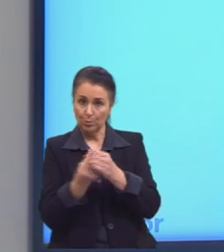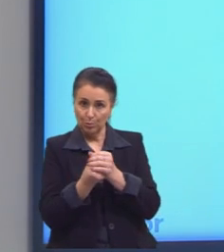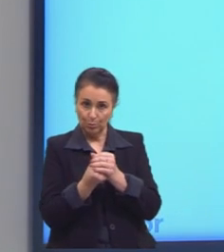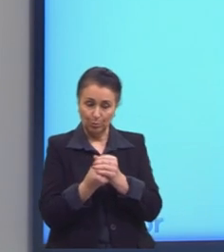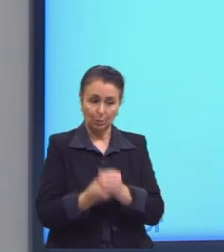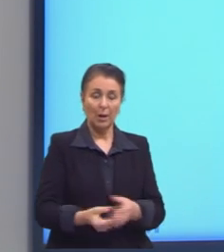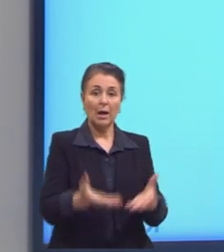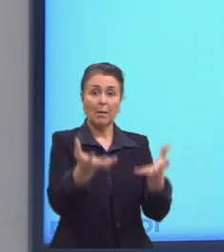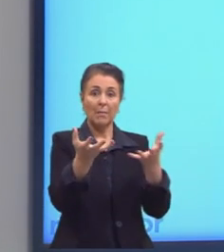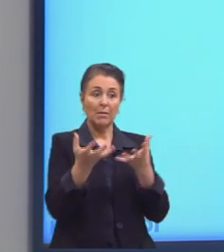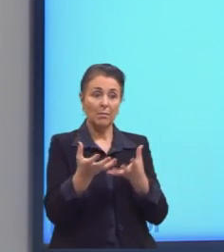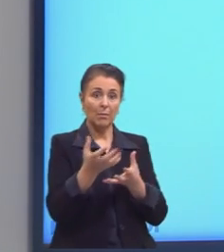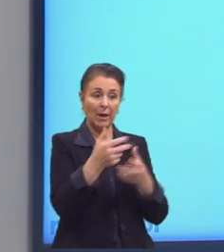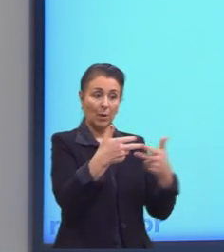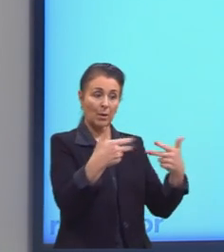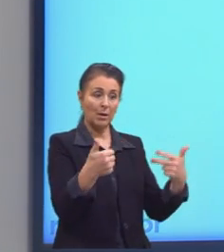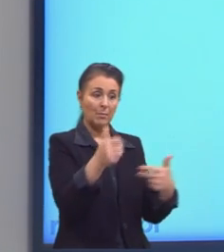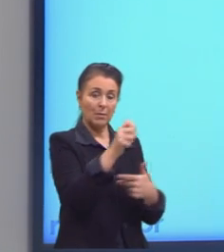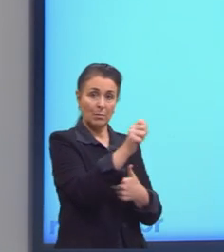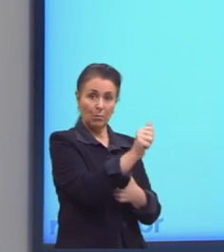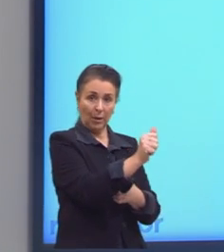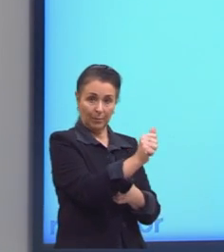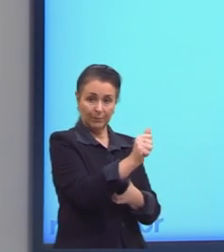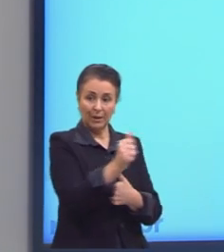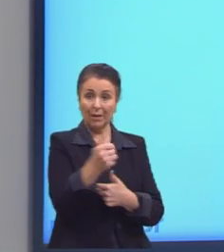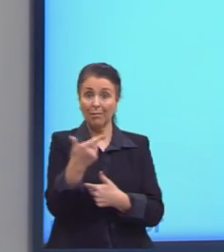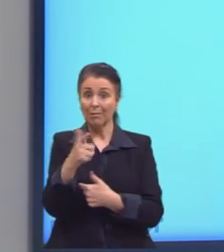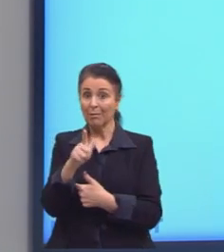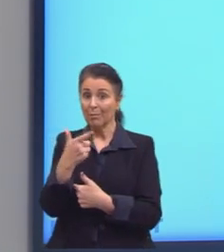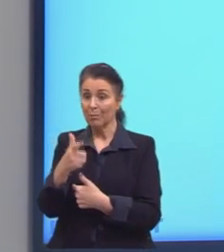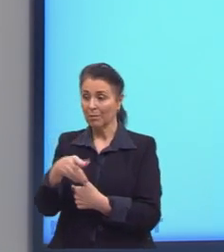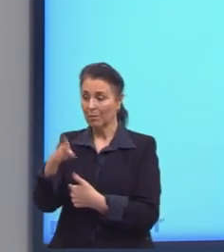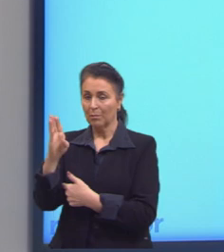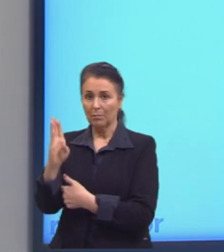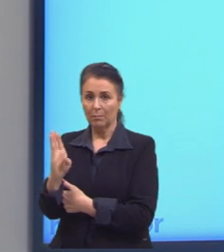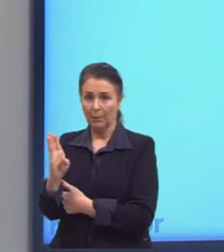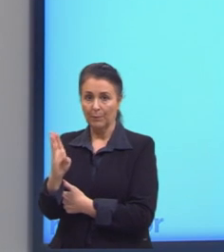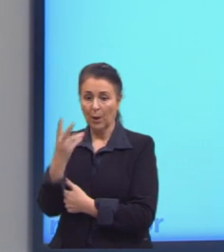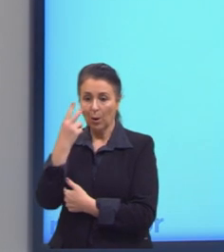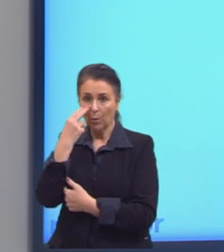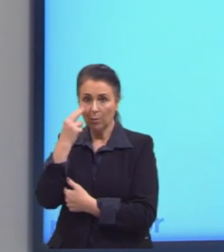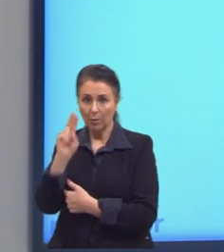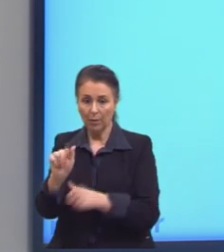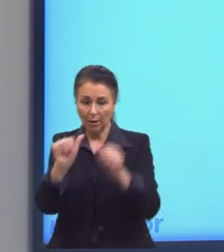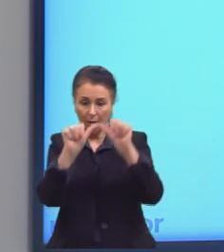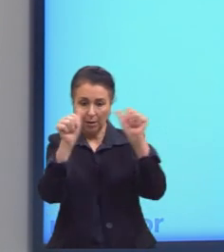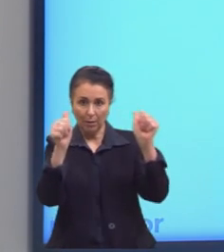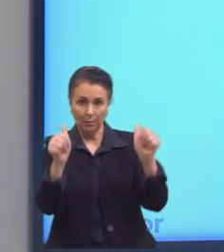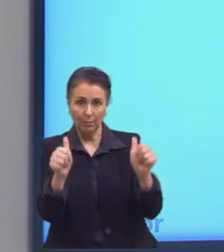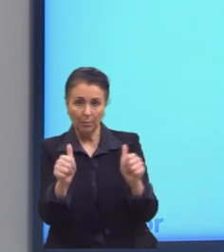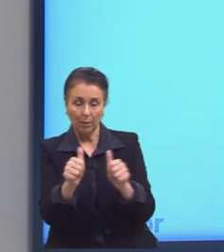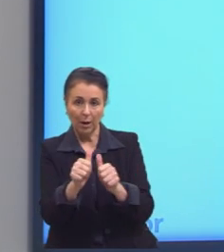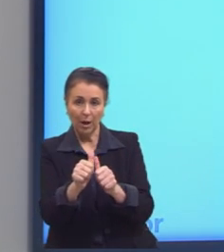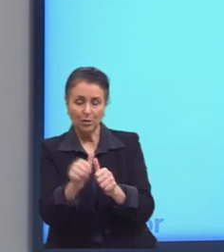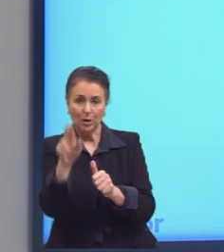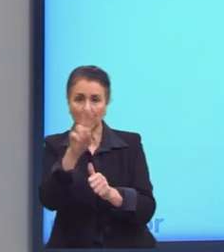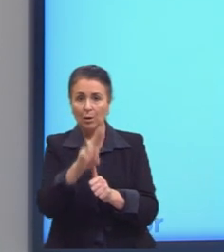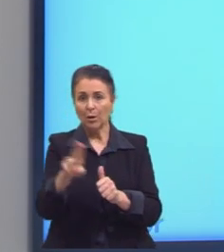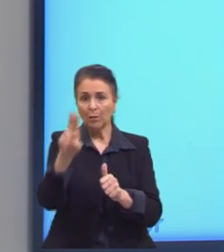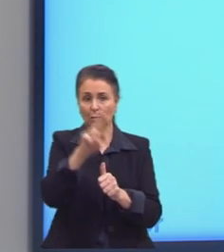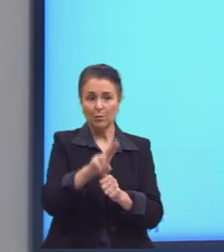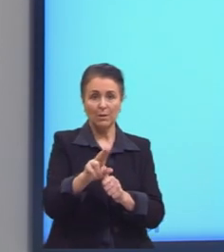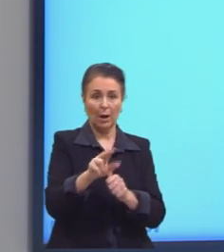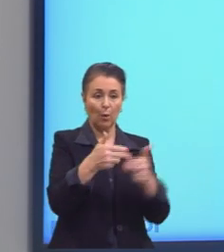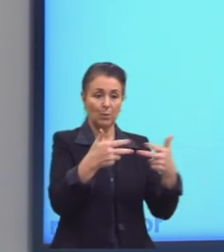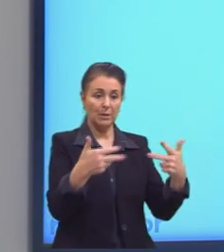pertencem a A e que não pertencem a B. Então, quando eu olhar essa figura, eu vou pegar somente os elementos que estão no